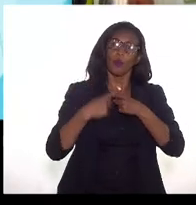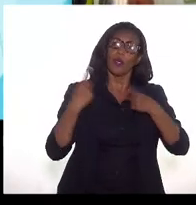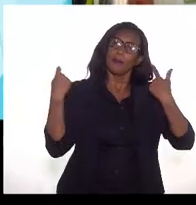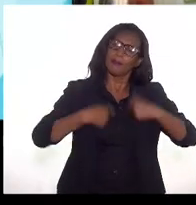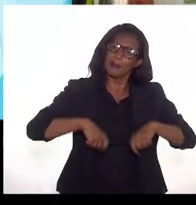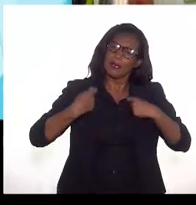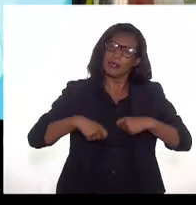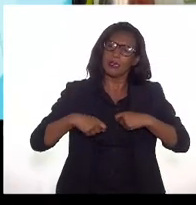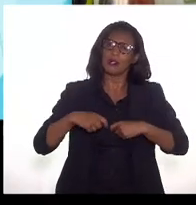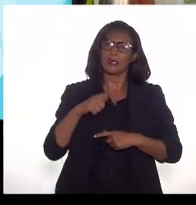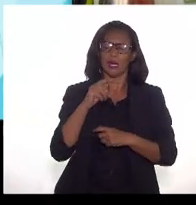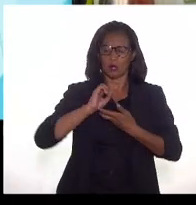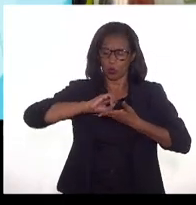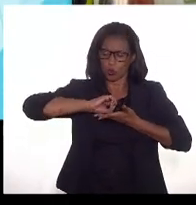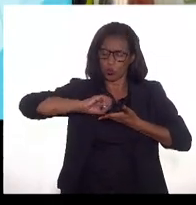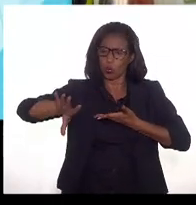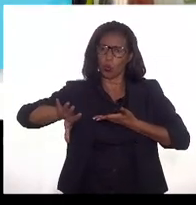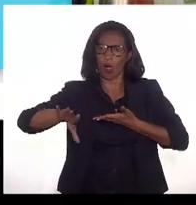gás para a terra.